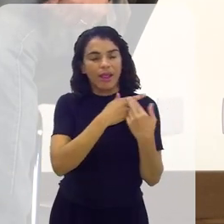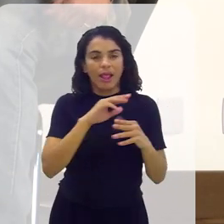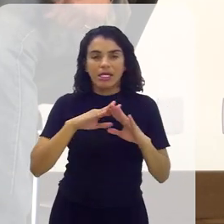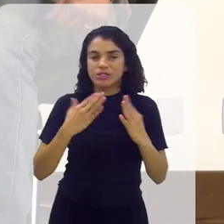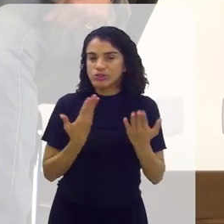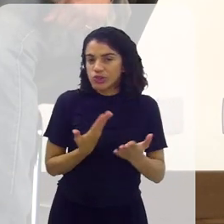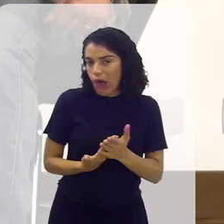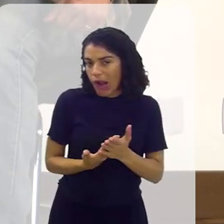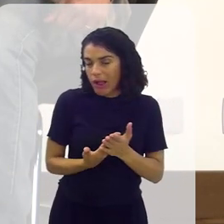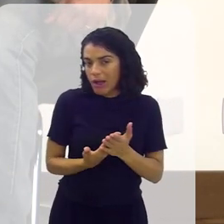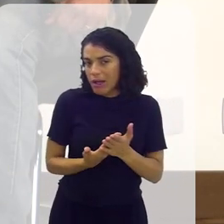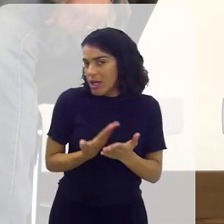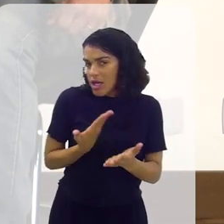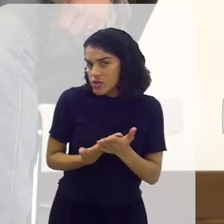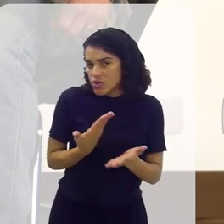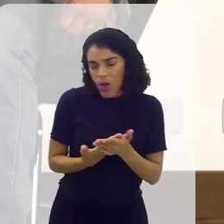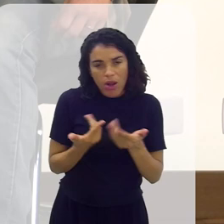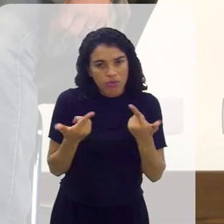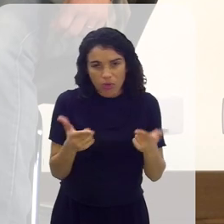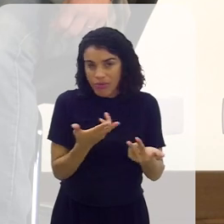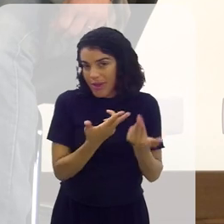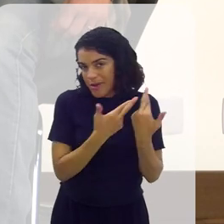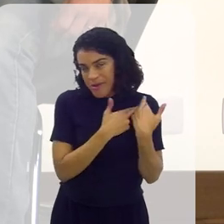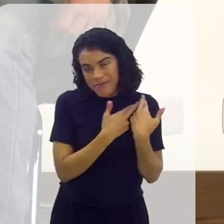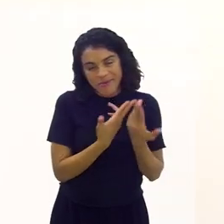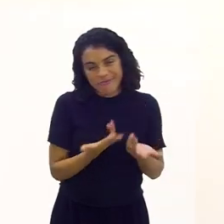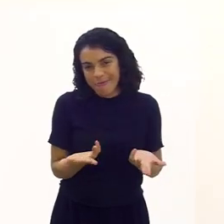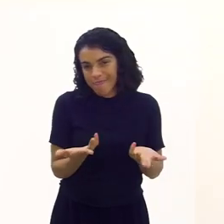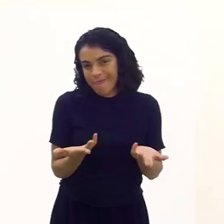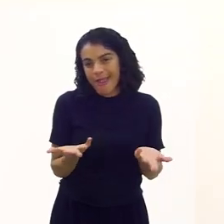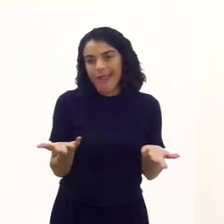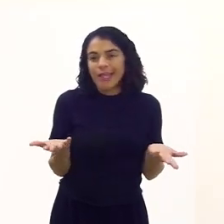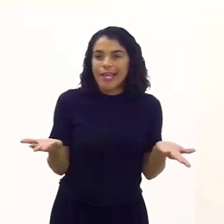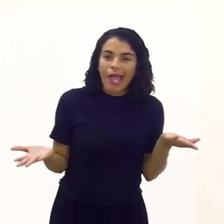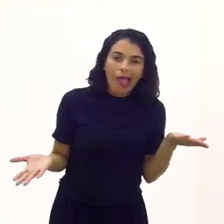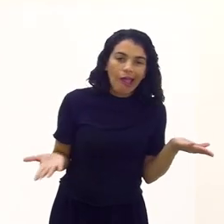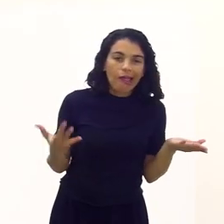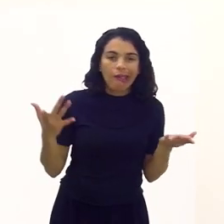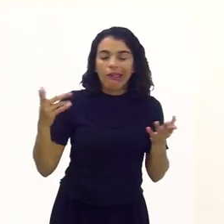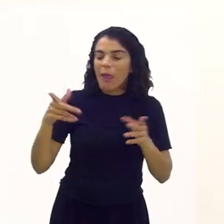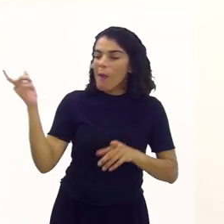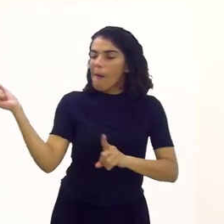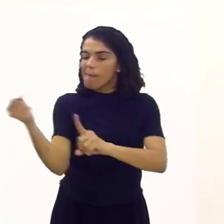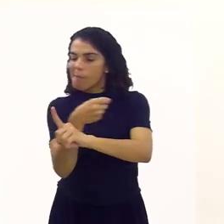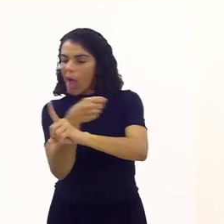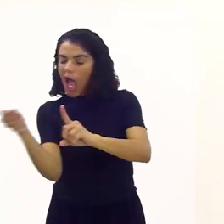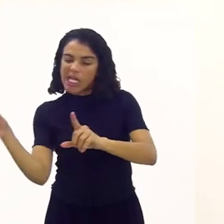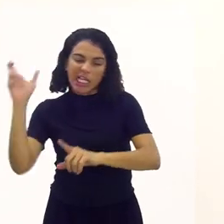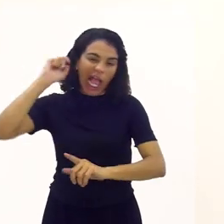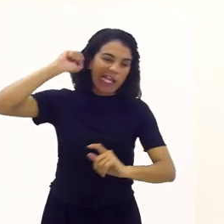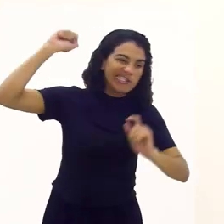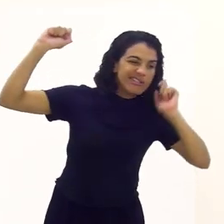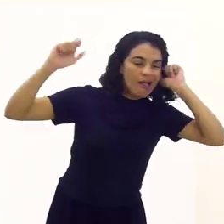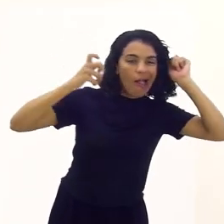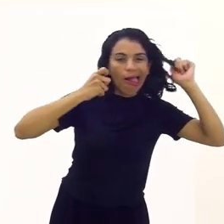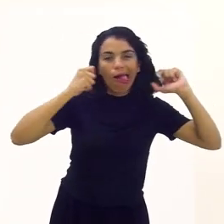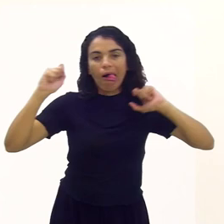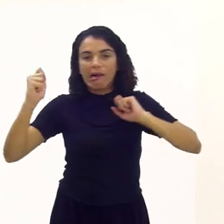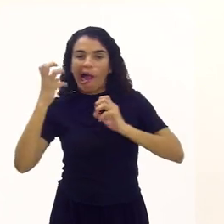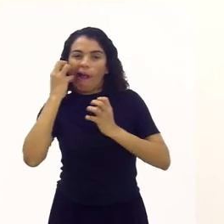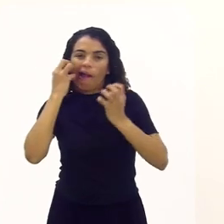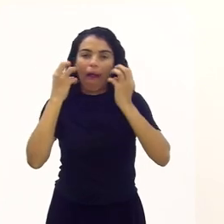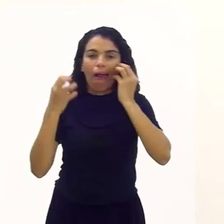E a escola não tem essa obrigação e não vai fazer. E aí a gente tem aluno que vai lá, arranca a orelha, bate, pá. E